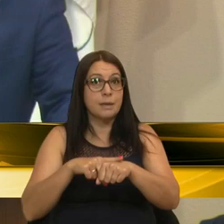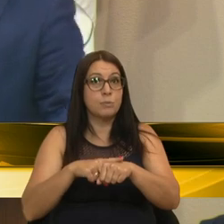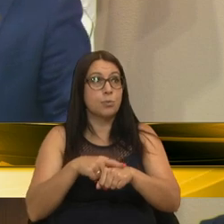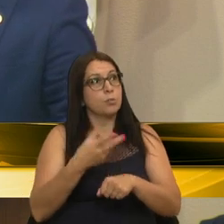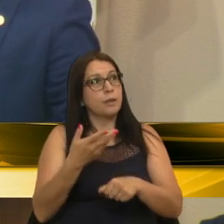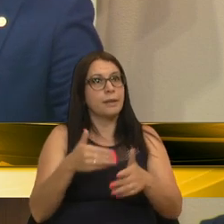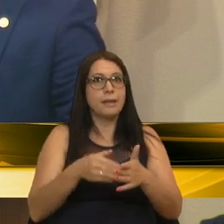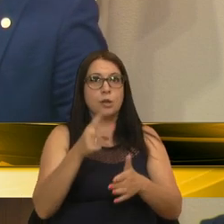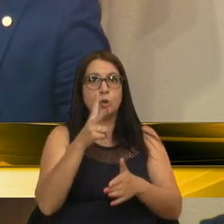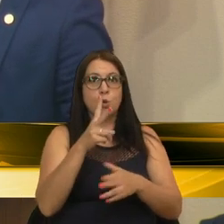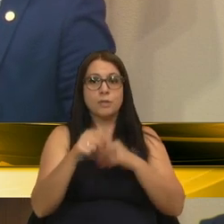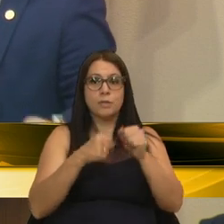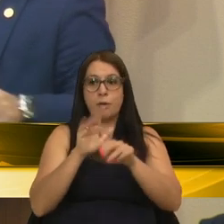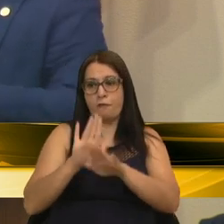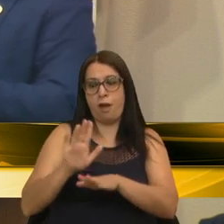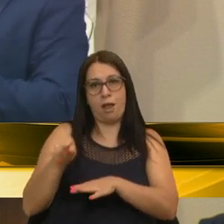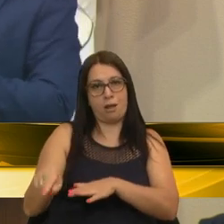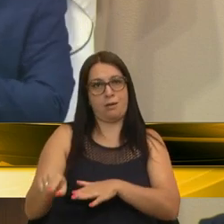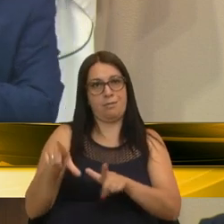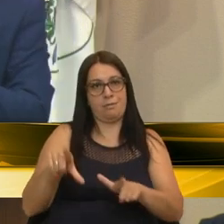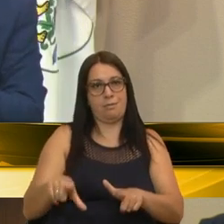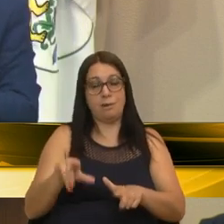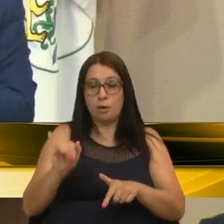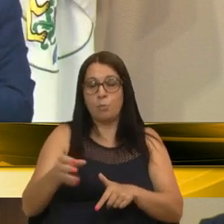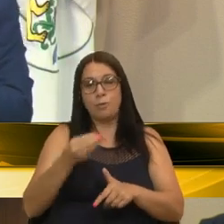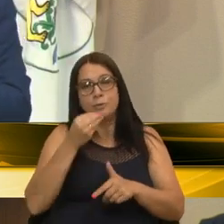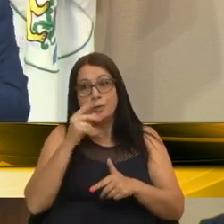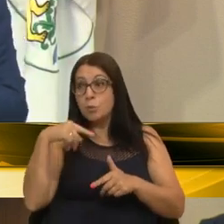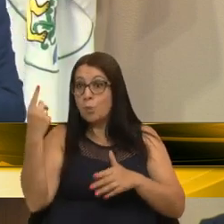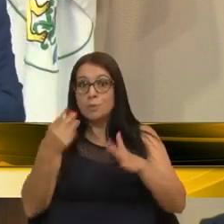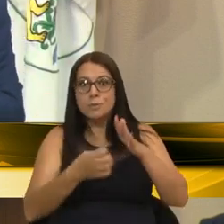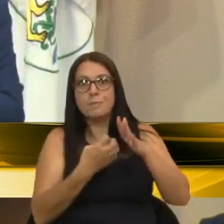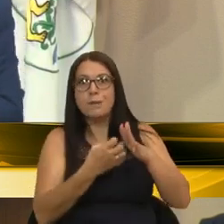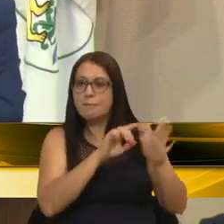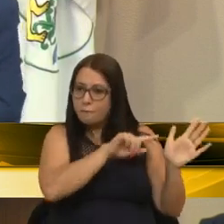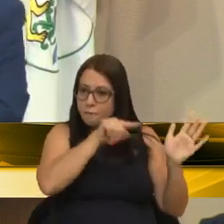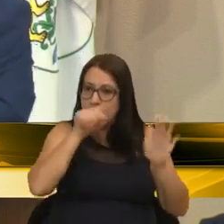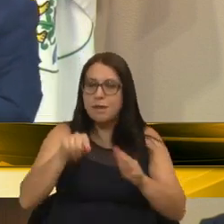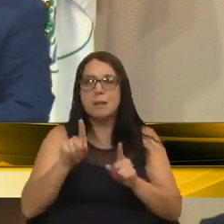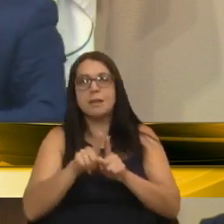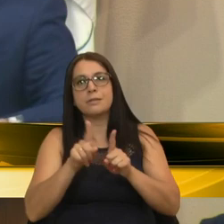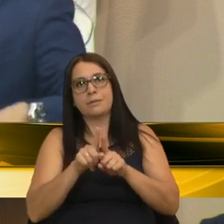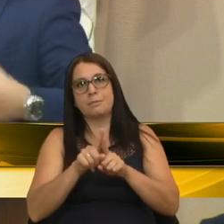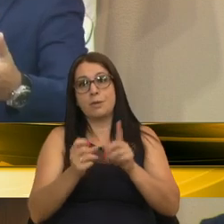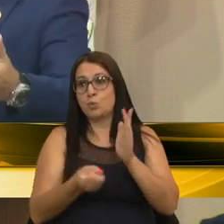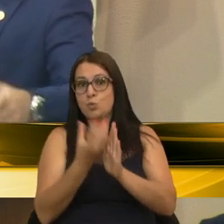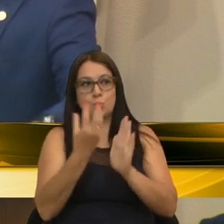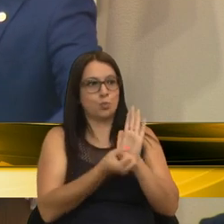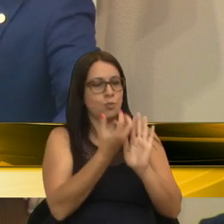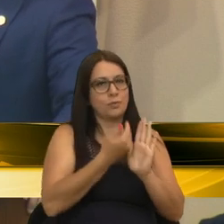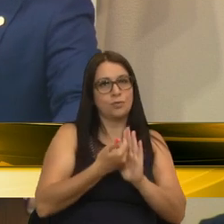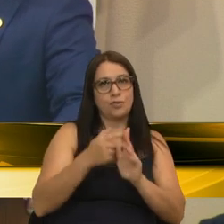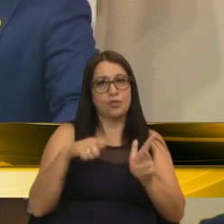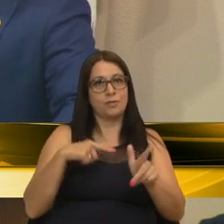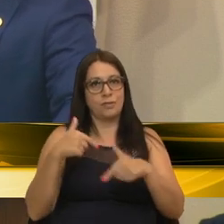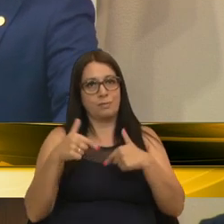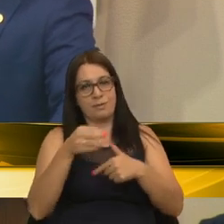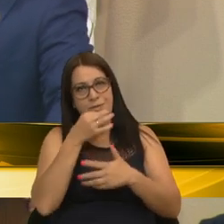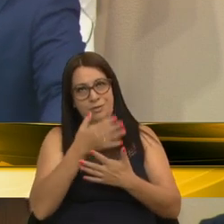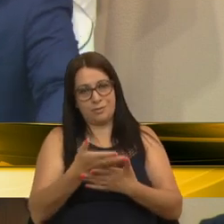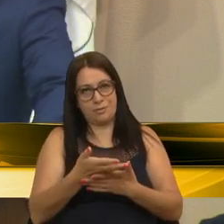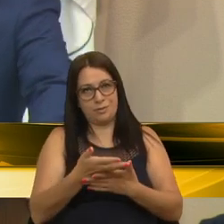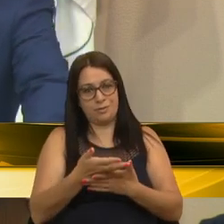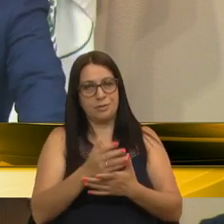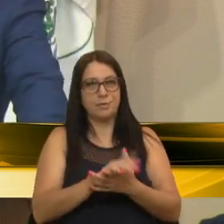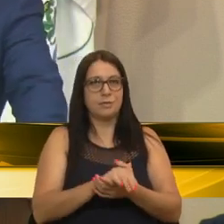de dois anos para permanecer no local, o que oportunizava que outras empresas viessem, surgissem e gerassem emprego em Caxias do Sul. Então,